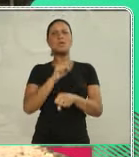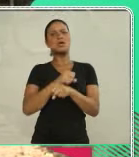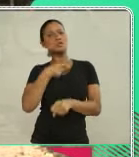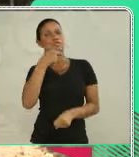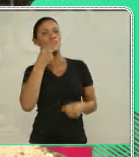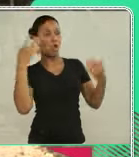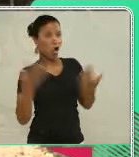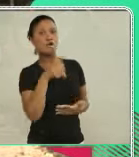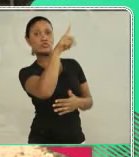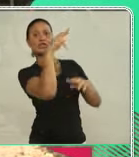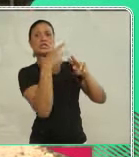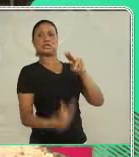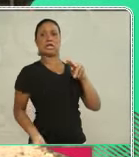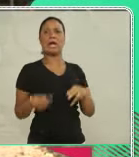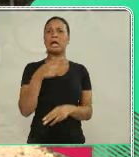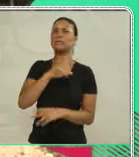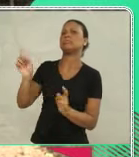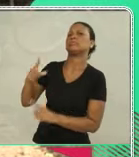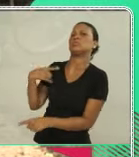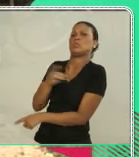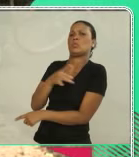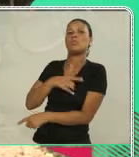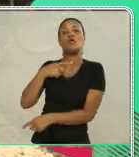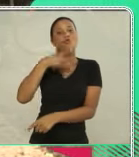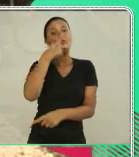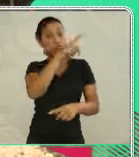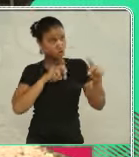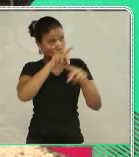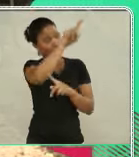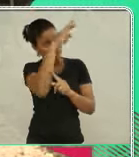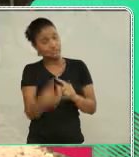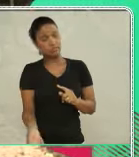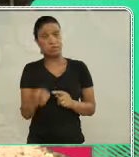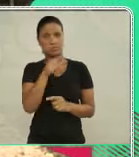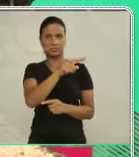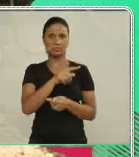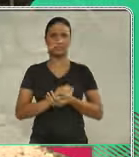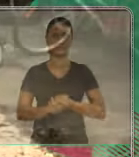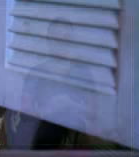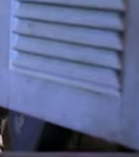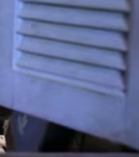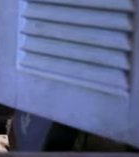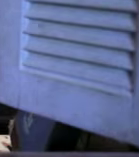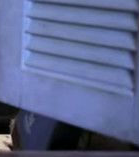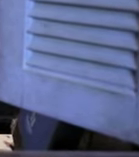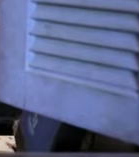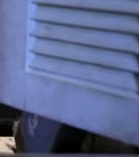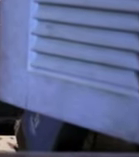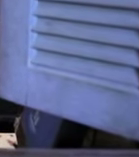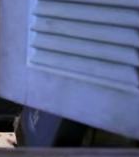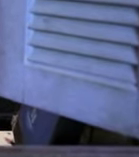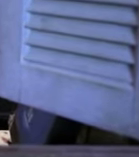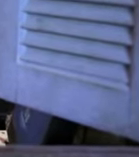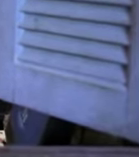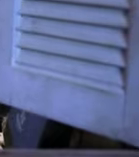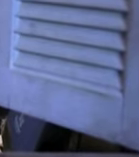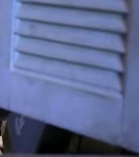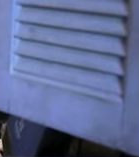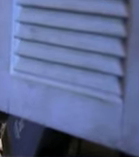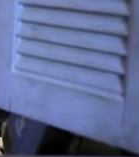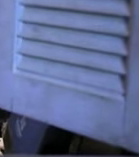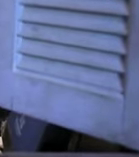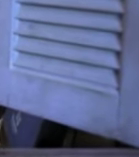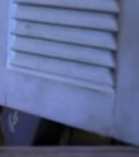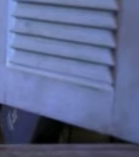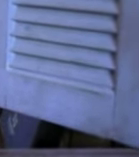agora você desce. Aí ele, mas eu estou com medo. Eu falei, você subiu, agora você desce. Imagem do pai do Tiago dentro da